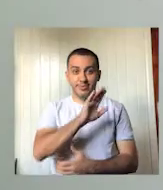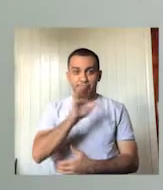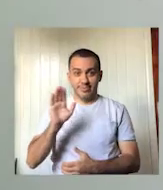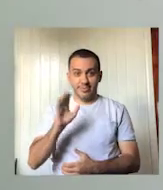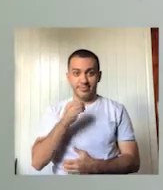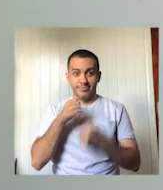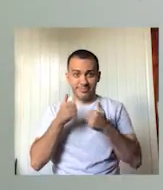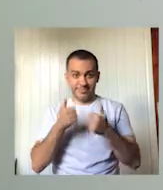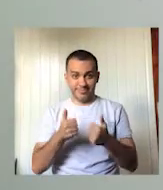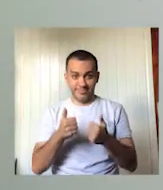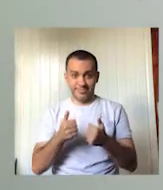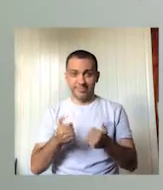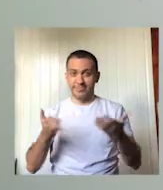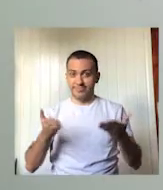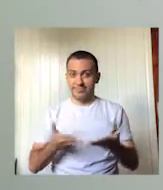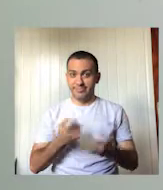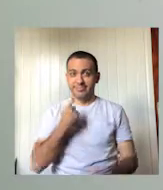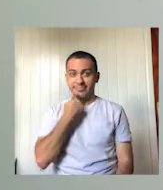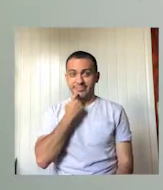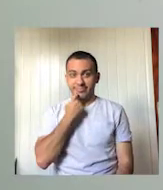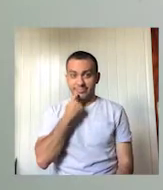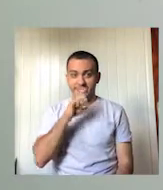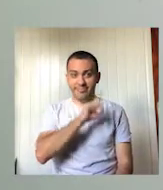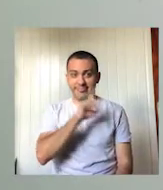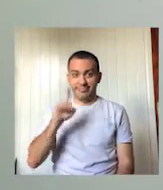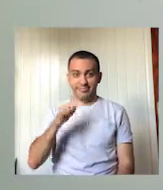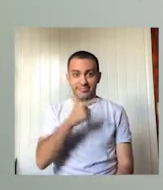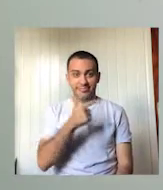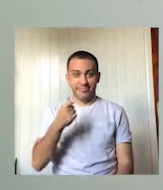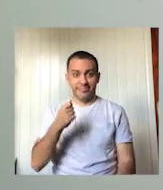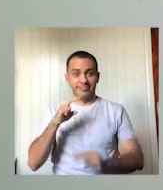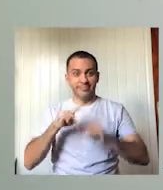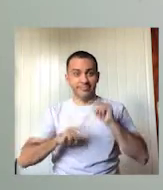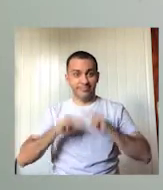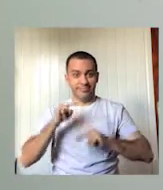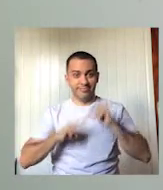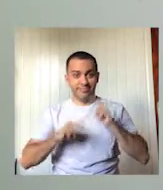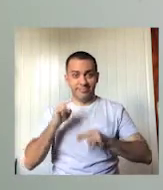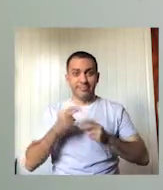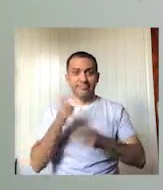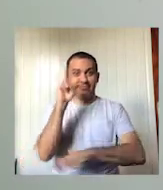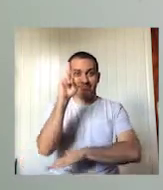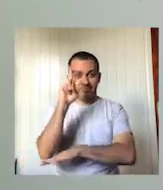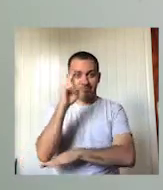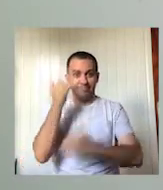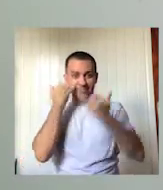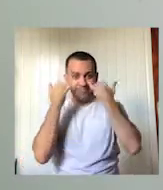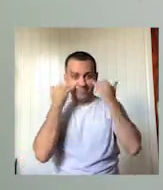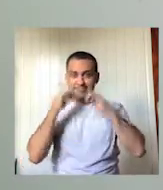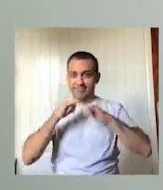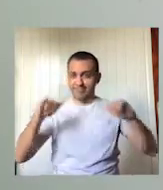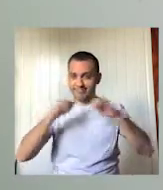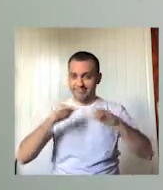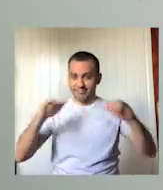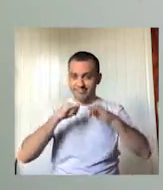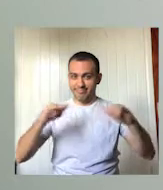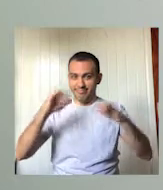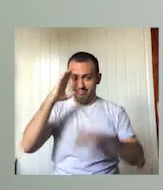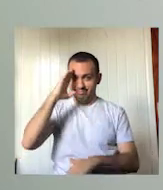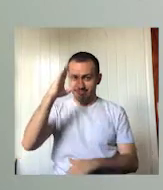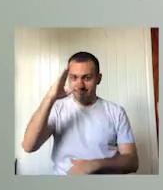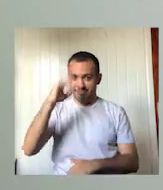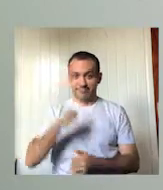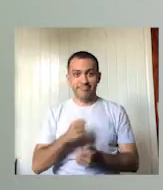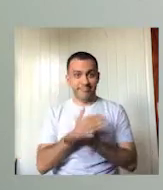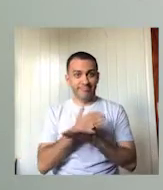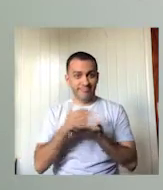Olá, tudo bem com você? Hoje é sexta-feira, dia 26 de junho e o Unifap Notícias de hoje traz os destaques da